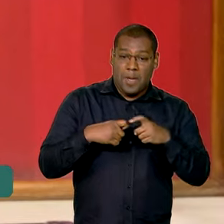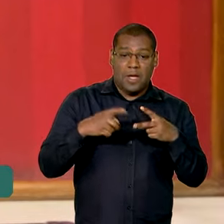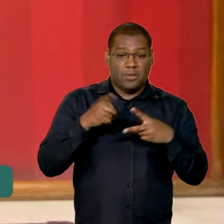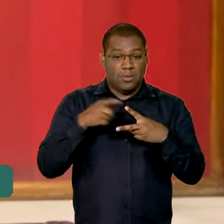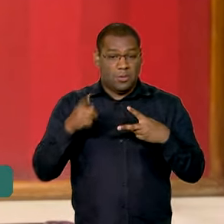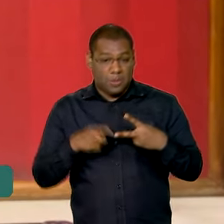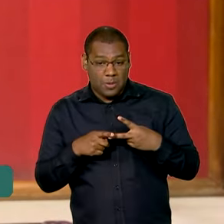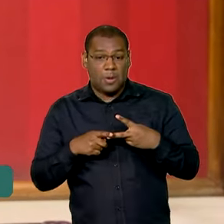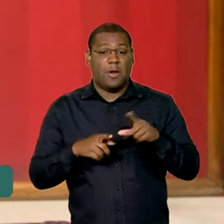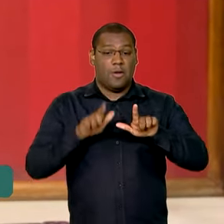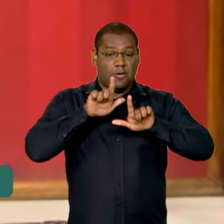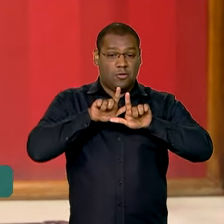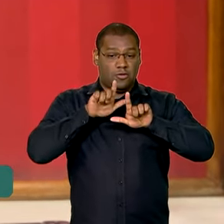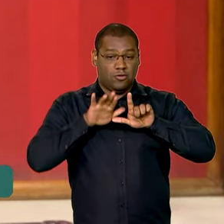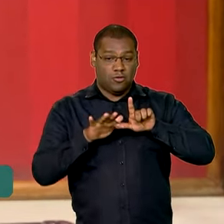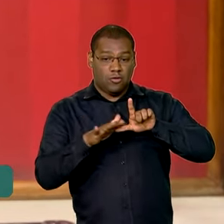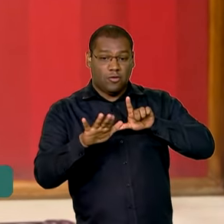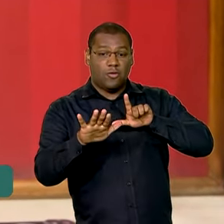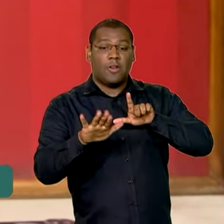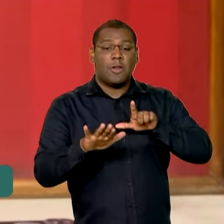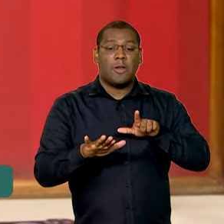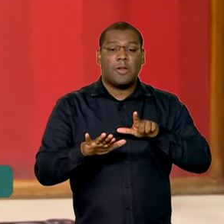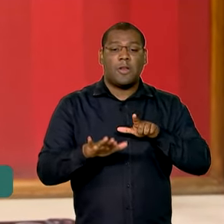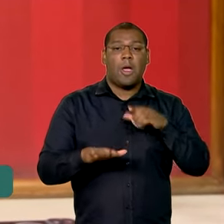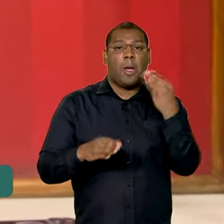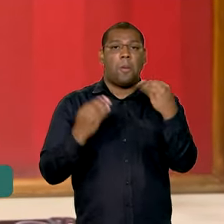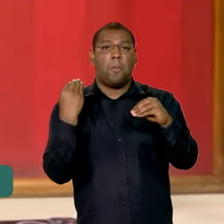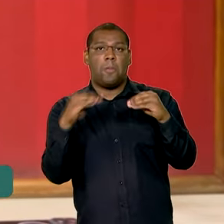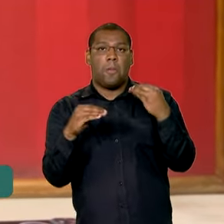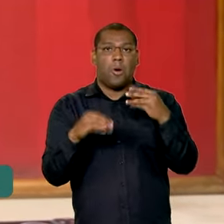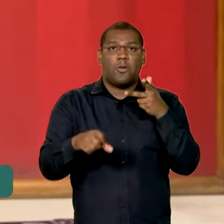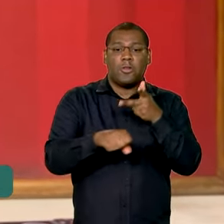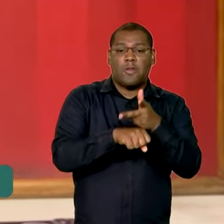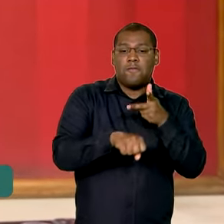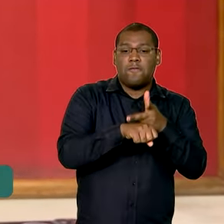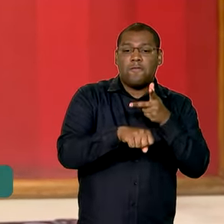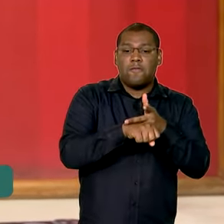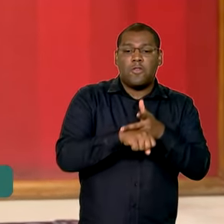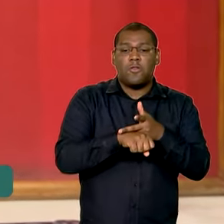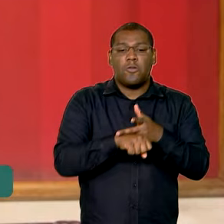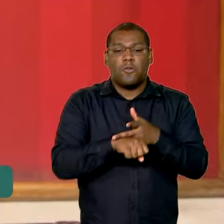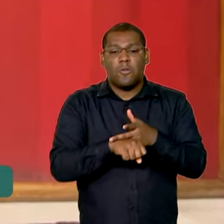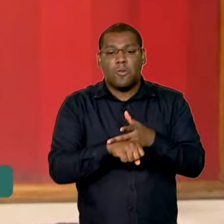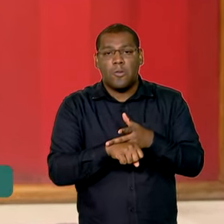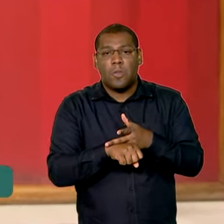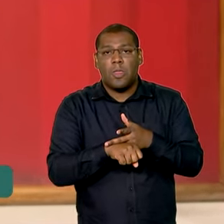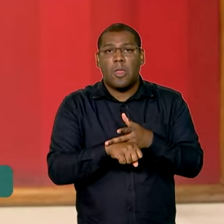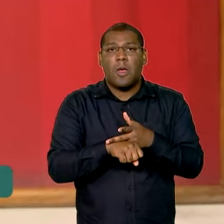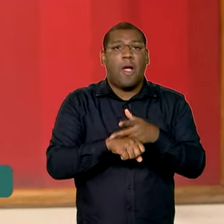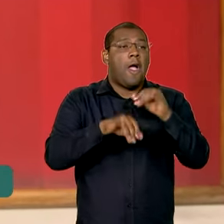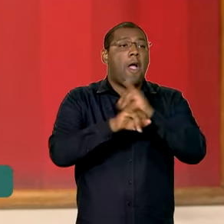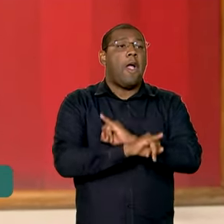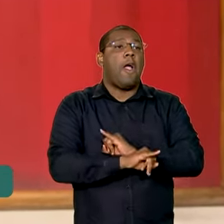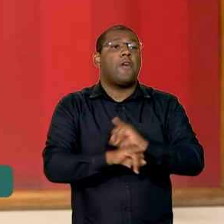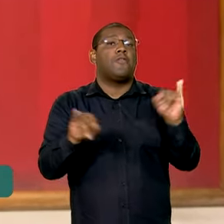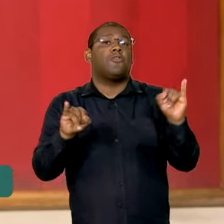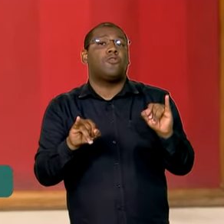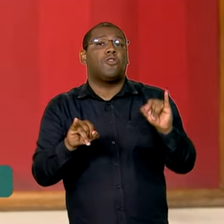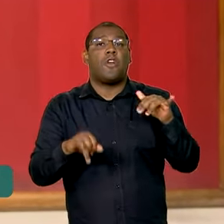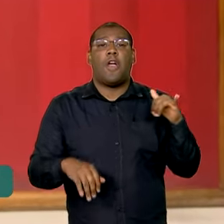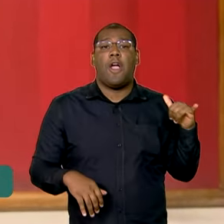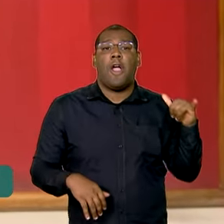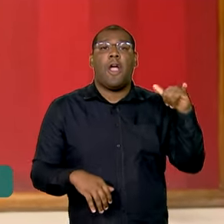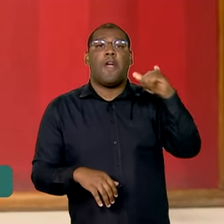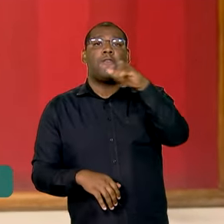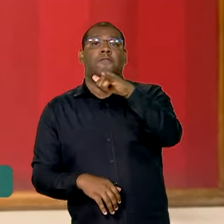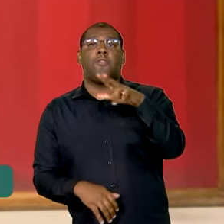médico e uma médica postaram vídeos que haviam recebido doações de colegas doações de remédio que tinham aviões particulares e